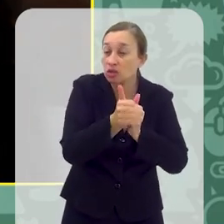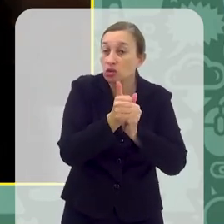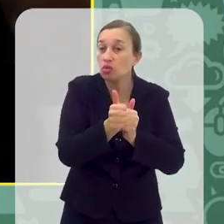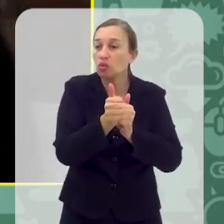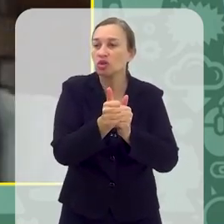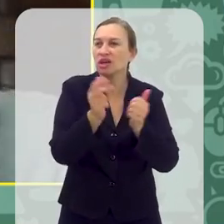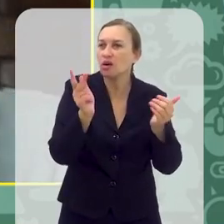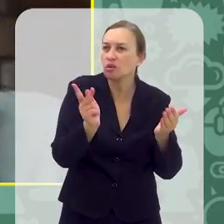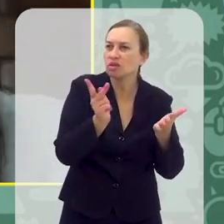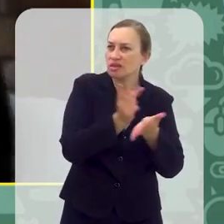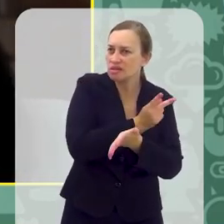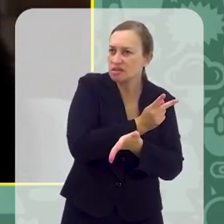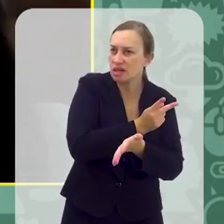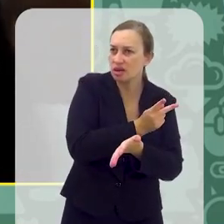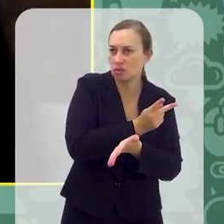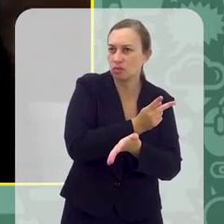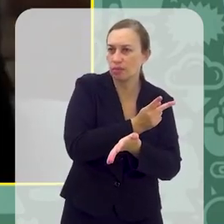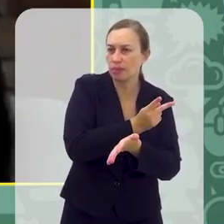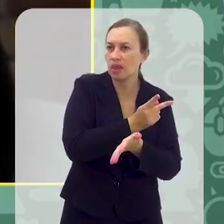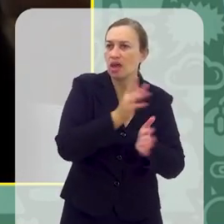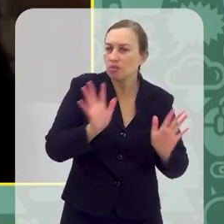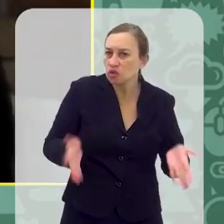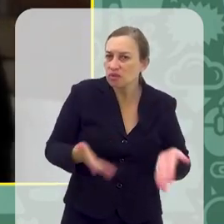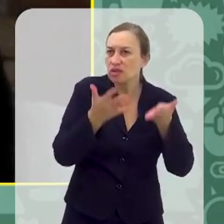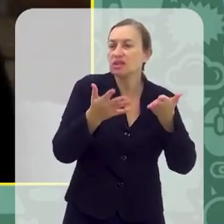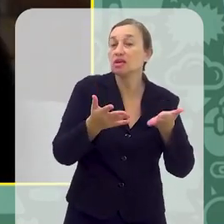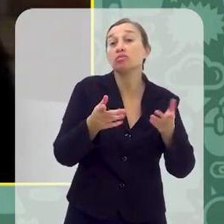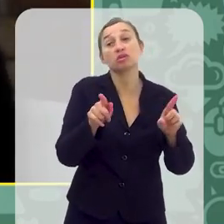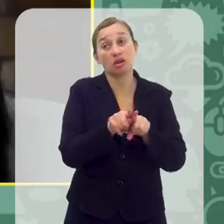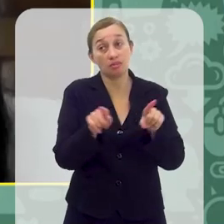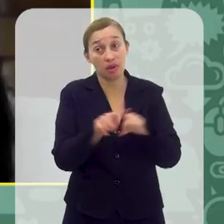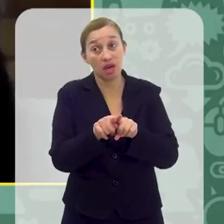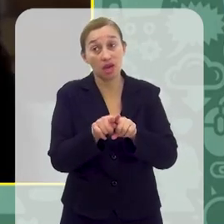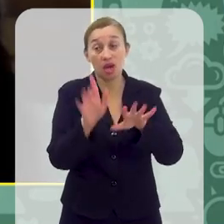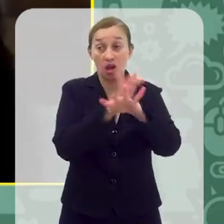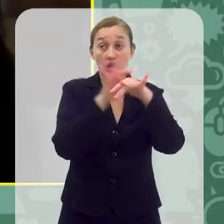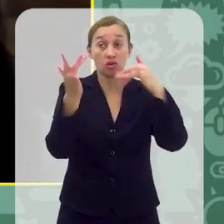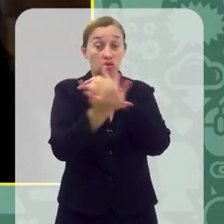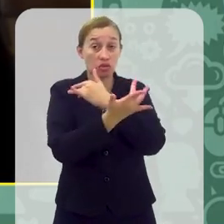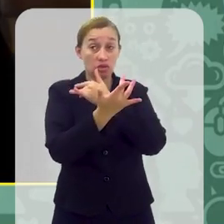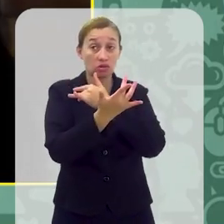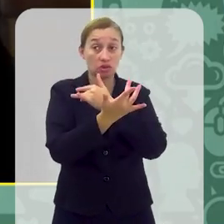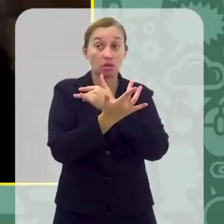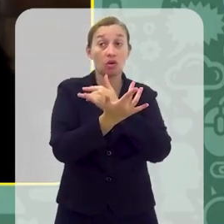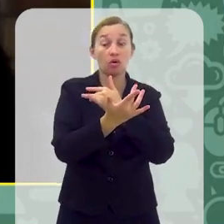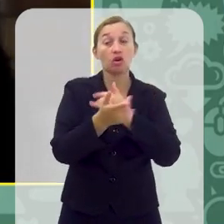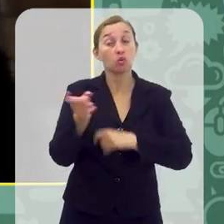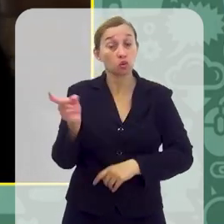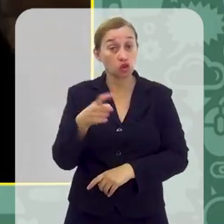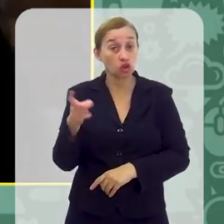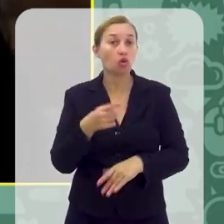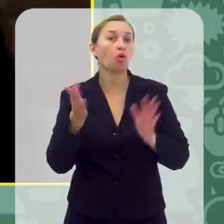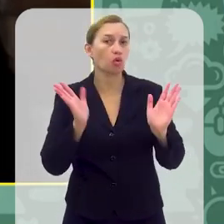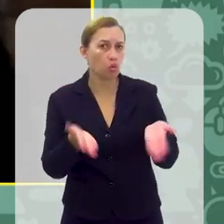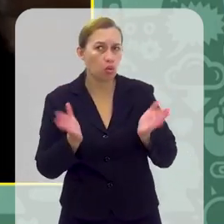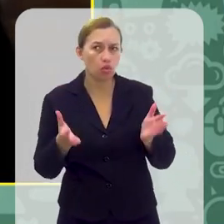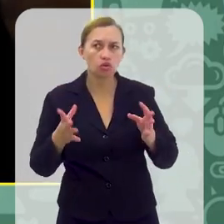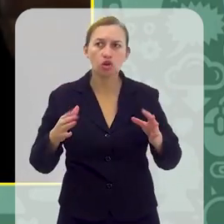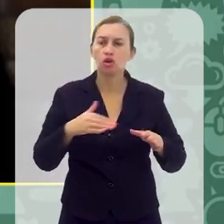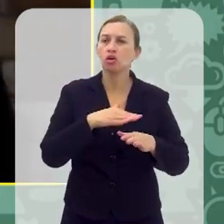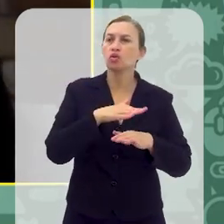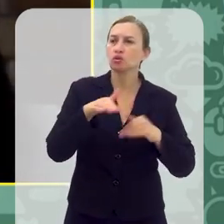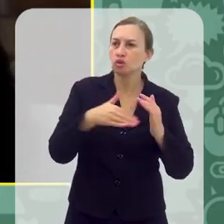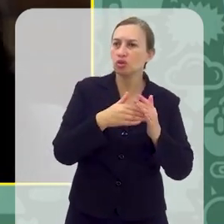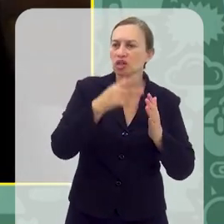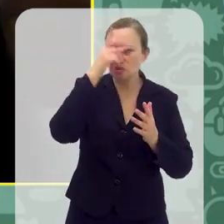consumindo, né, e a motivação também do que está fazendo. Eu acho que a rede social acaba trazendo muito isso também, o TikTok hoje, né,